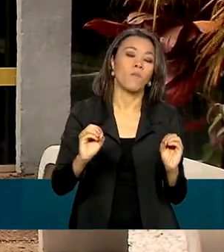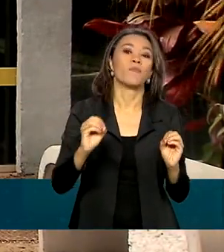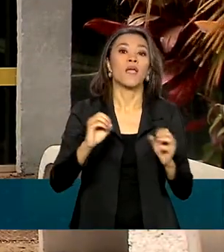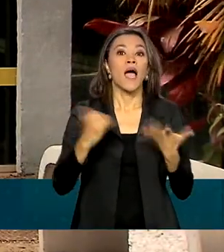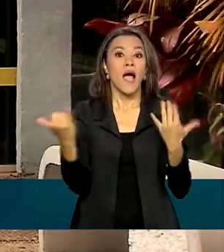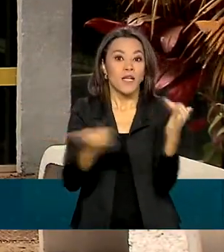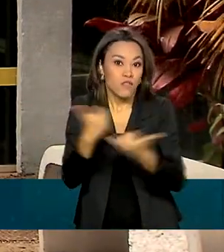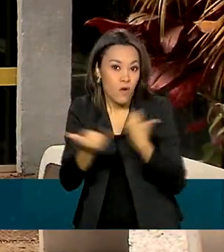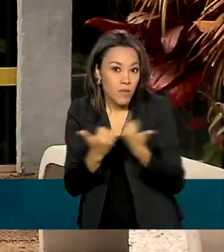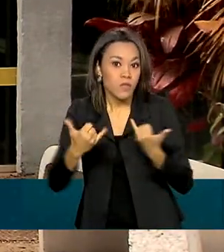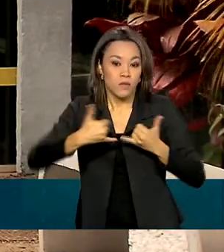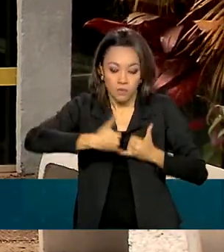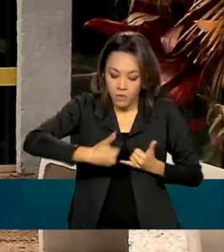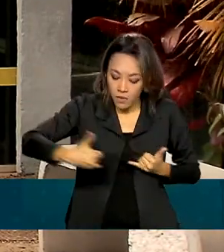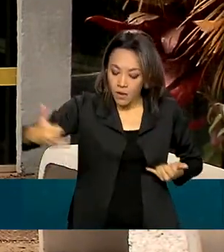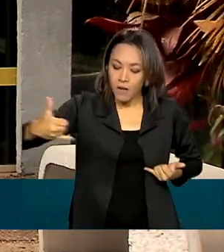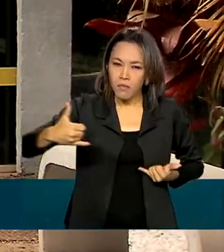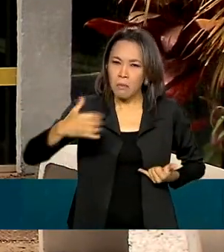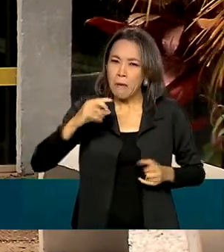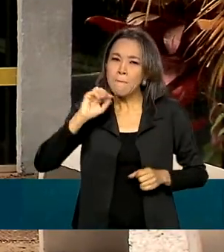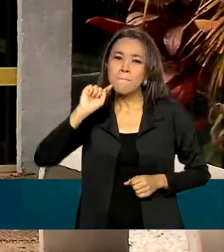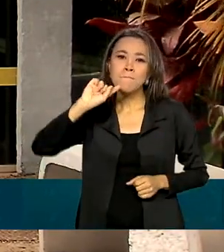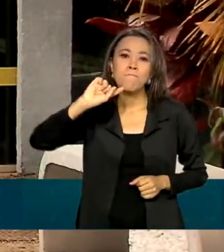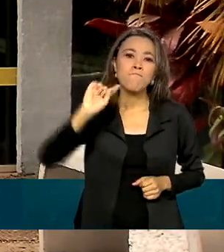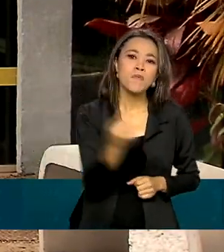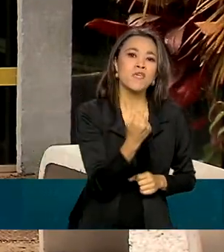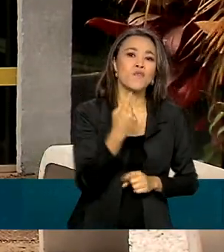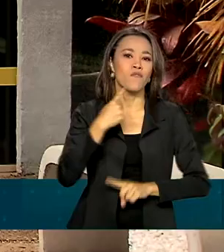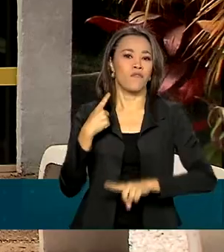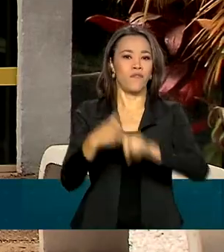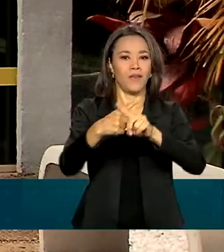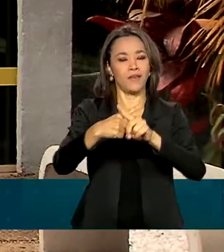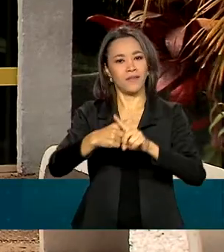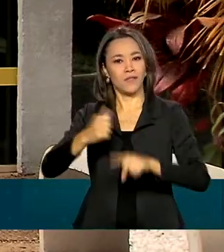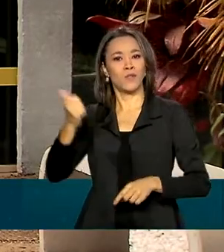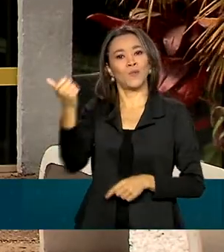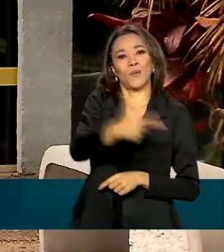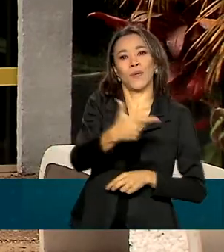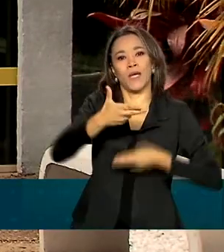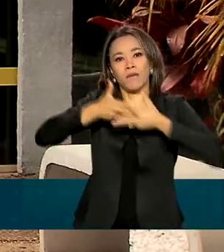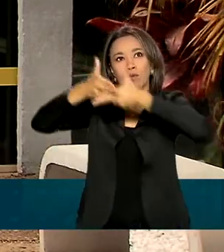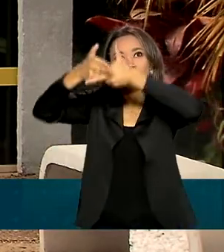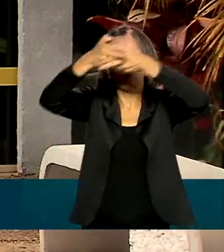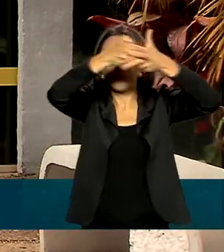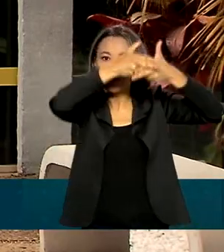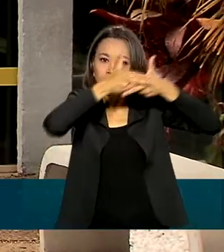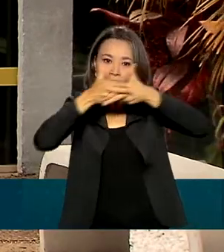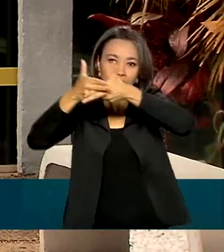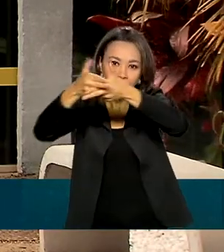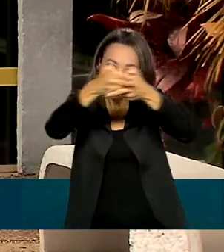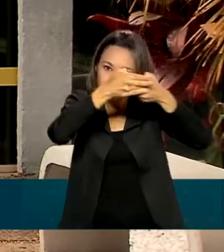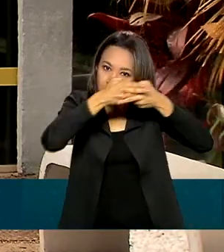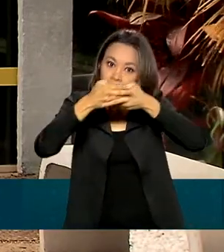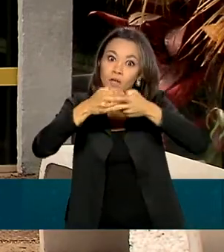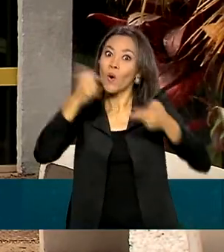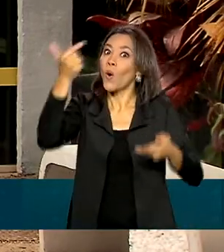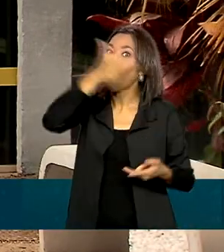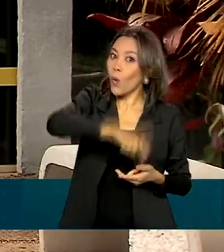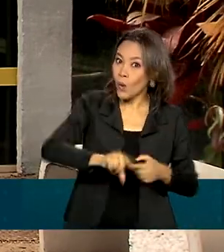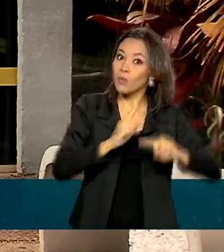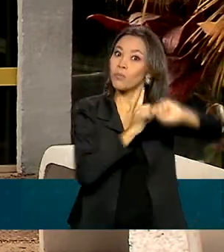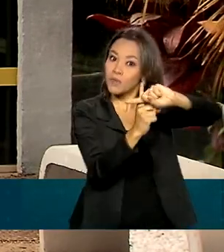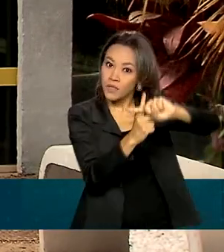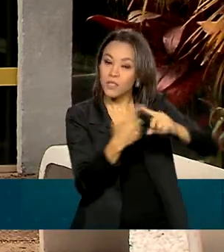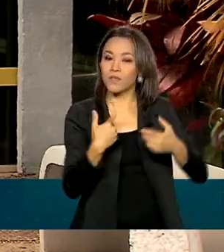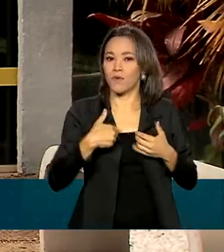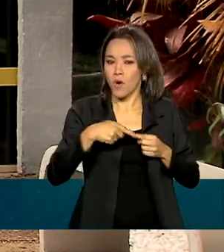dados pelo cabo é até mil vezes maior do que pelo satélite. E há ainda um outro ponto positivo. O caminho que